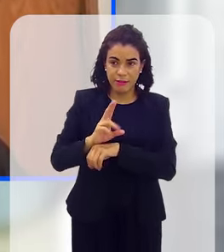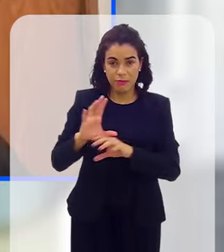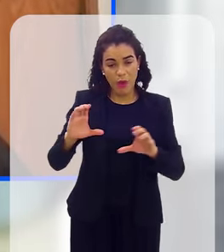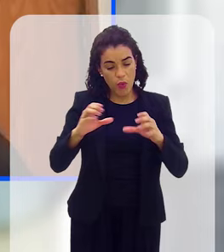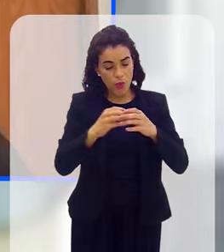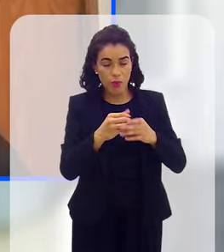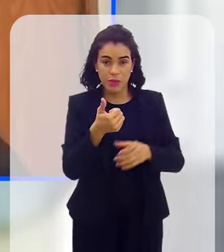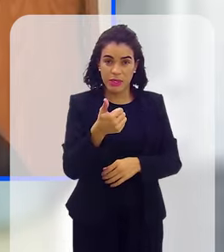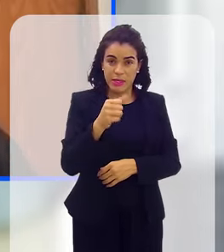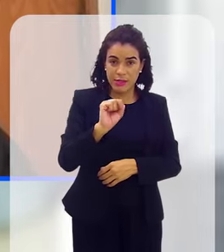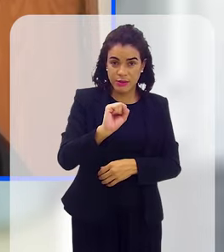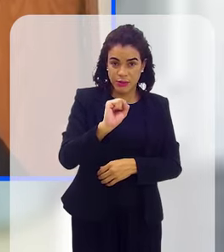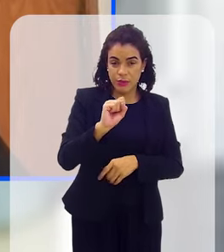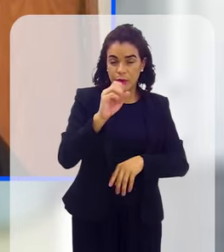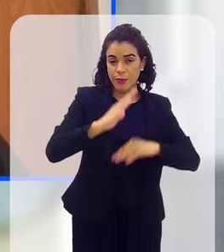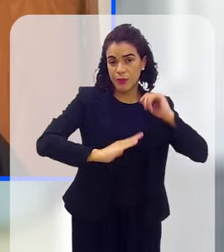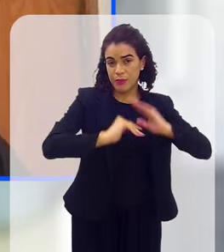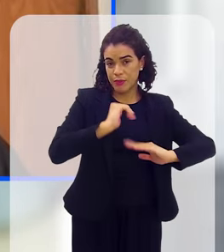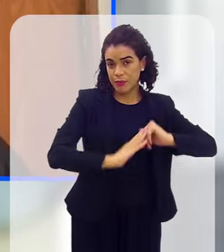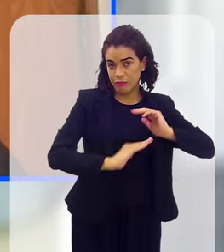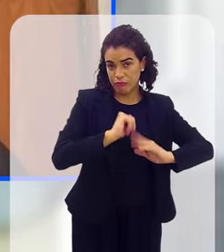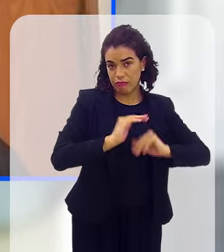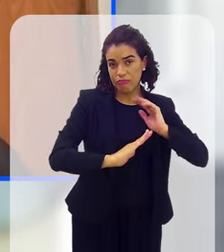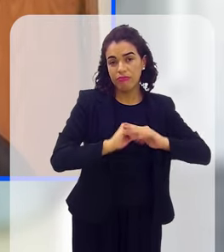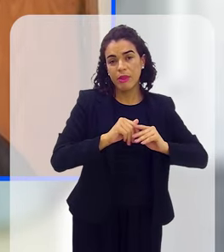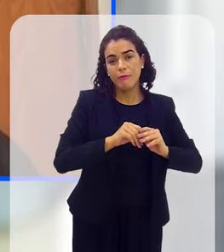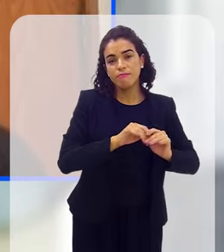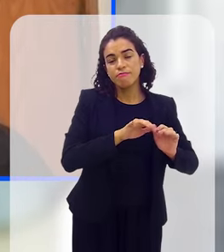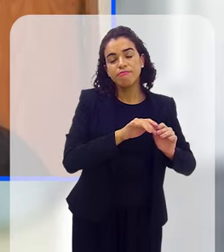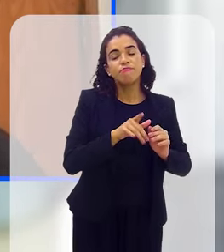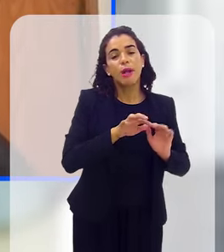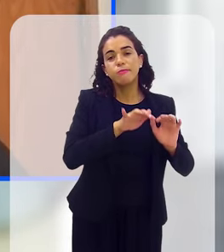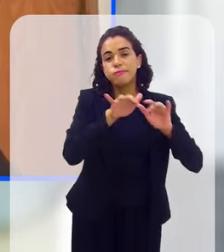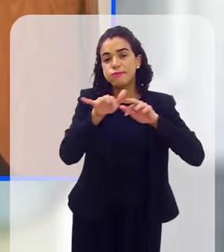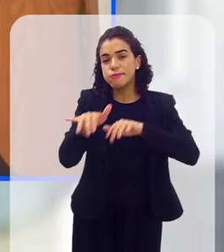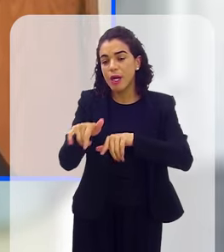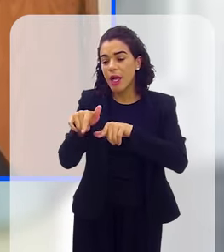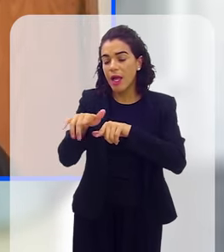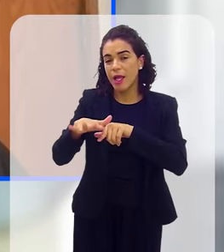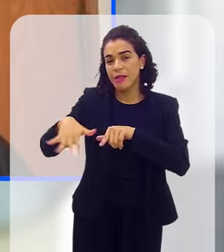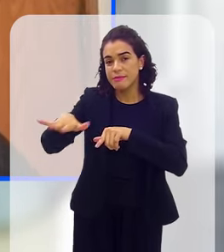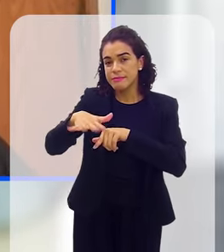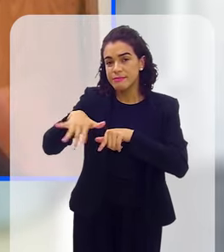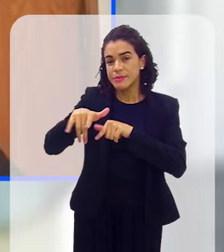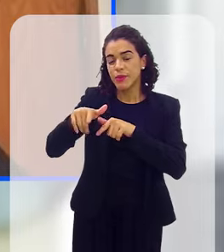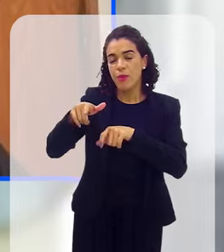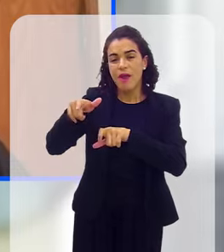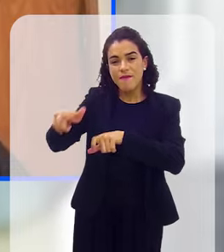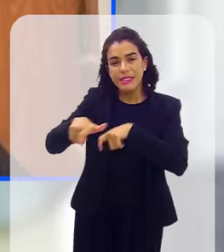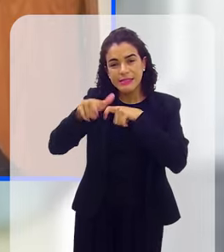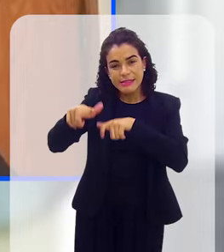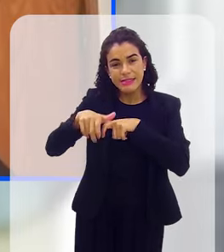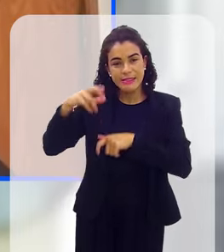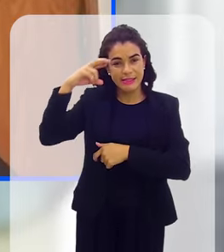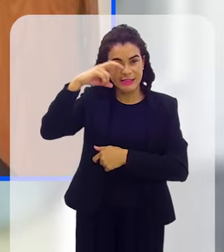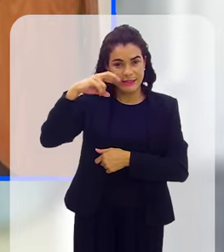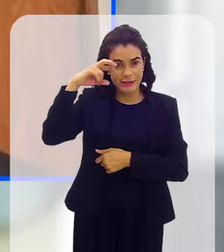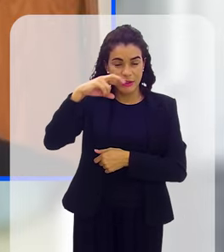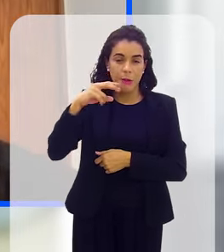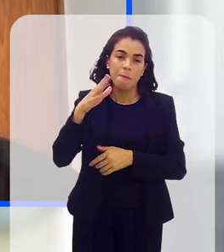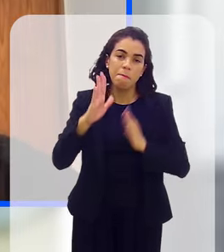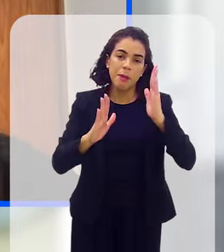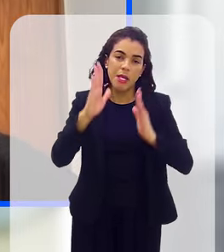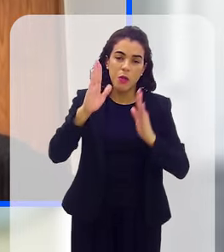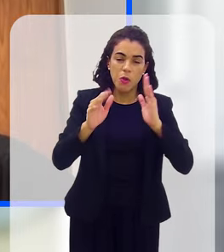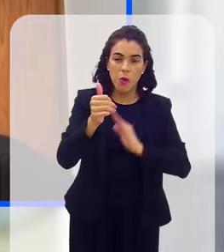pessoas, está ajustado uma fazenda de cerca de cento e poucos trabalhadores para tratar em um período mais ou menos de 11